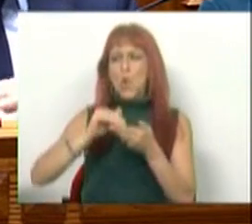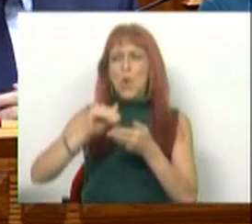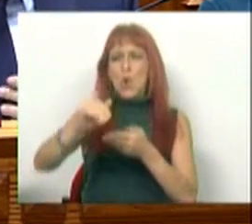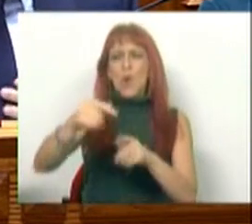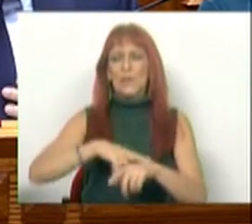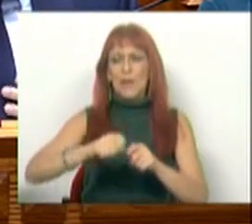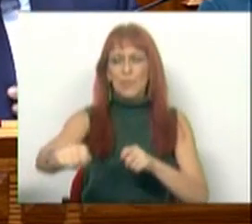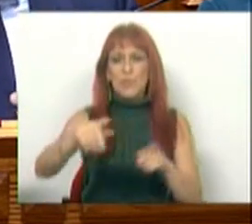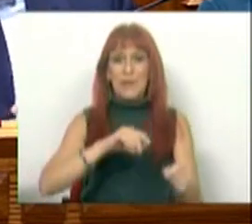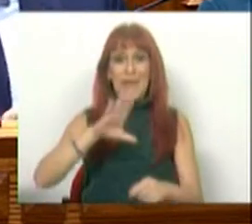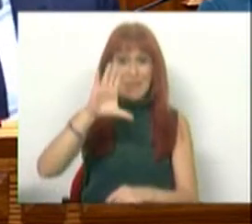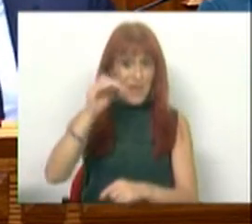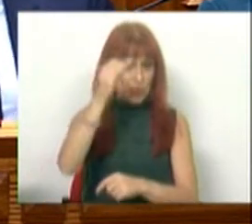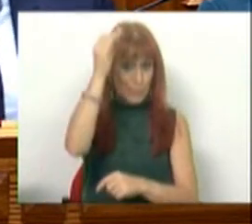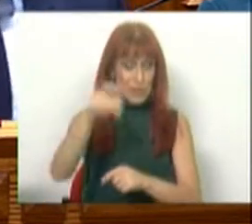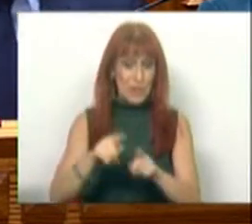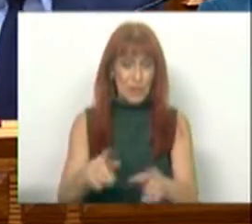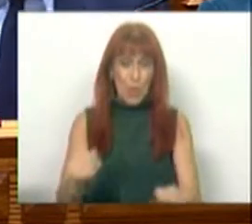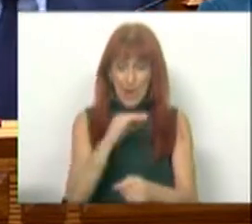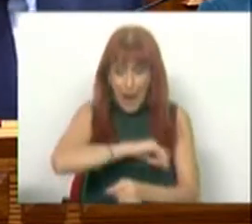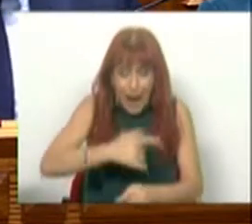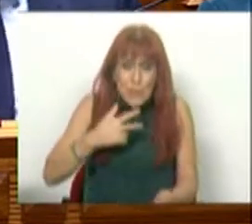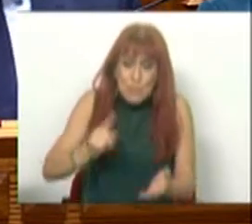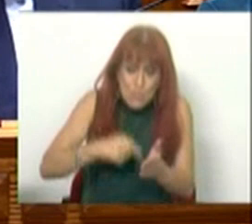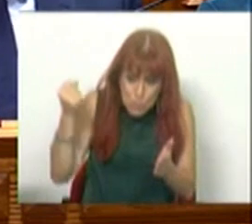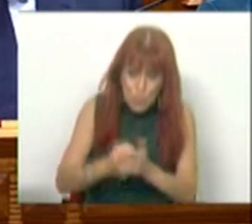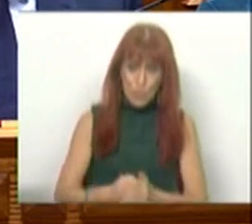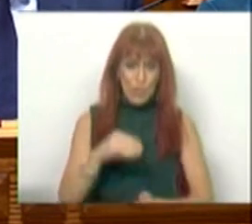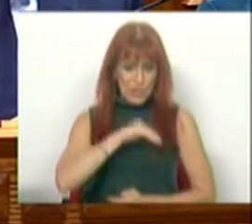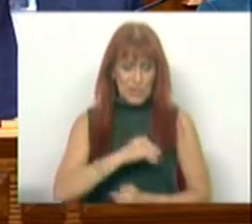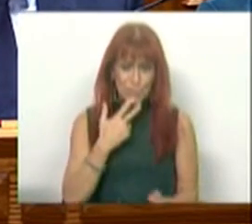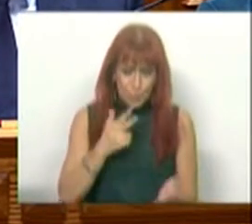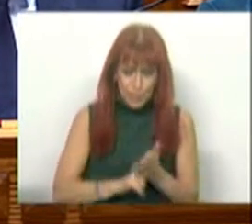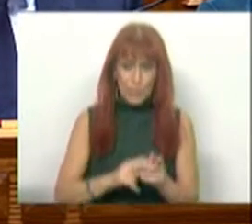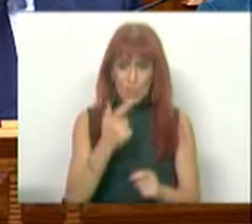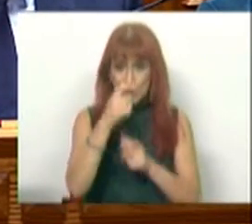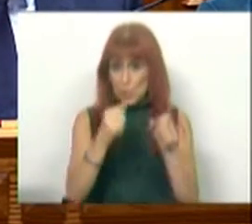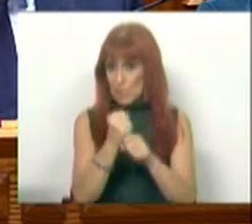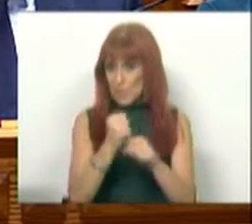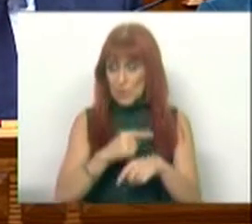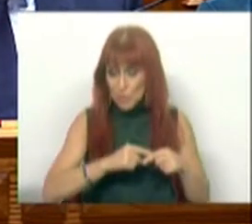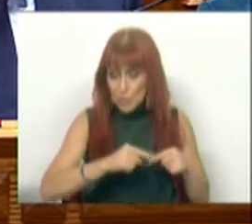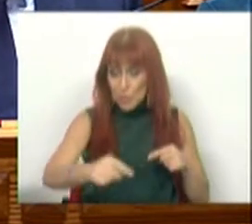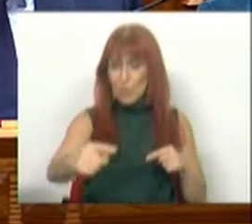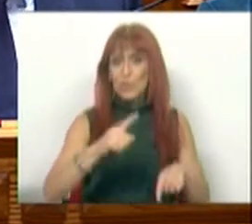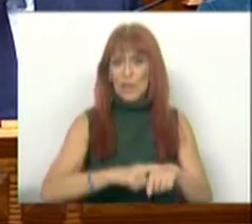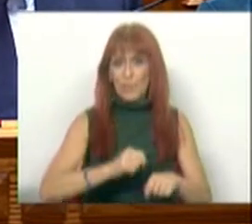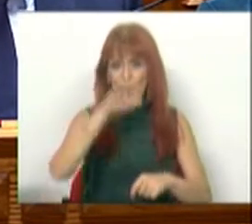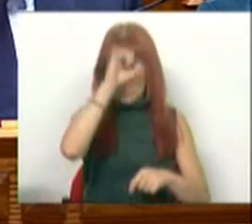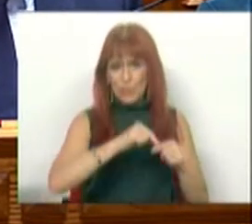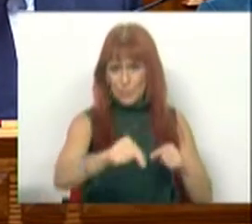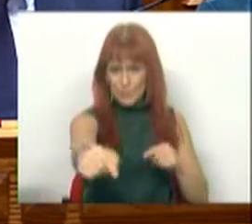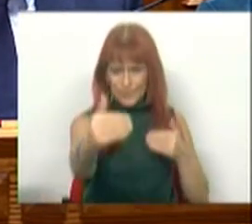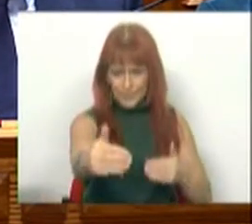ao longo da legislatura de 10%, ou seja, com um ganho efetivo do salário real dos trabalhadores ao longo de todo o período da